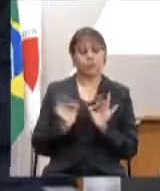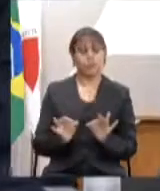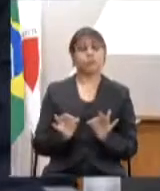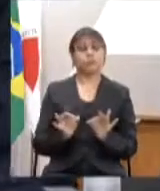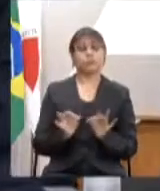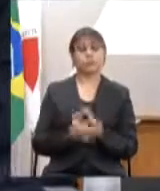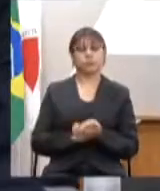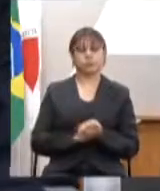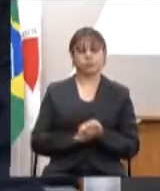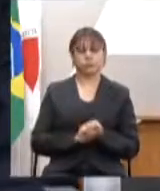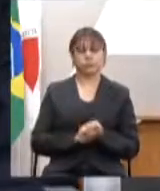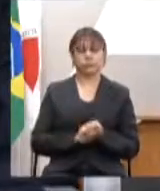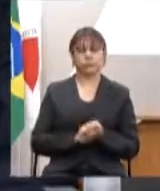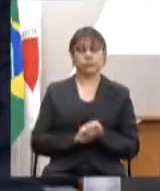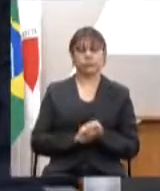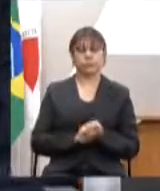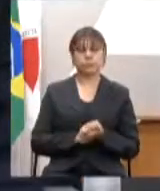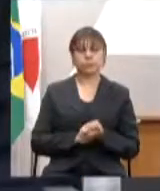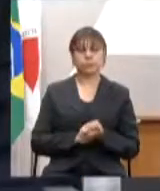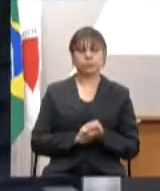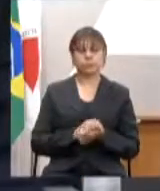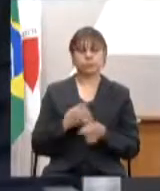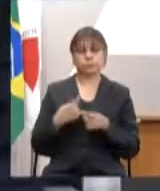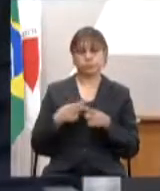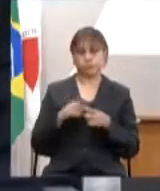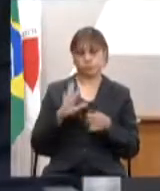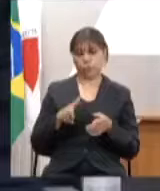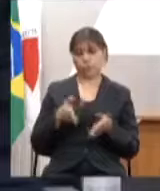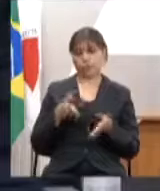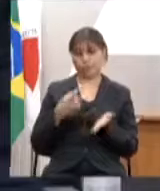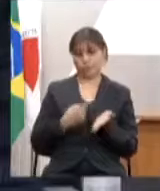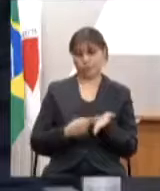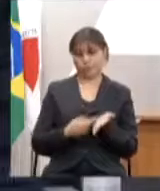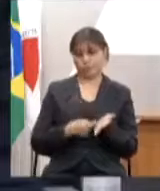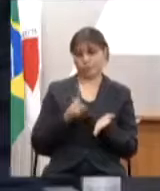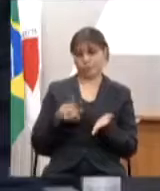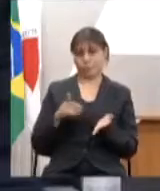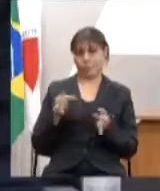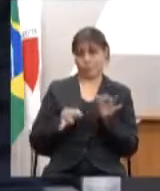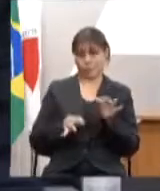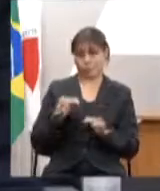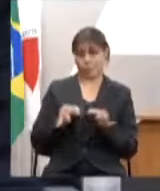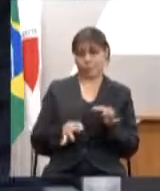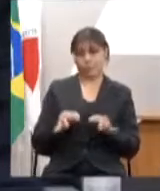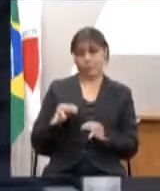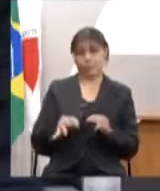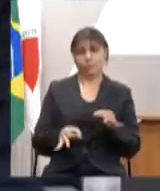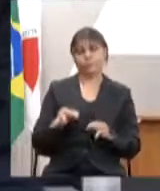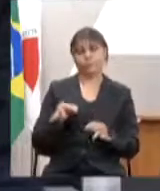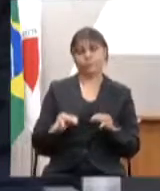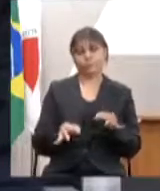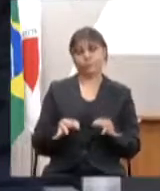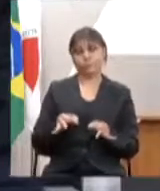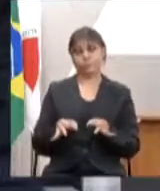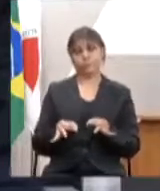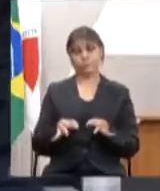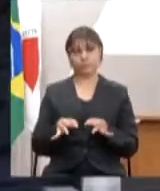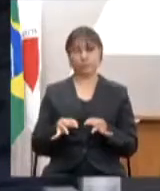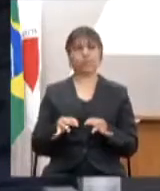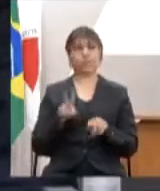será fruto de acordo judicial isso aí vai haver uma